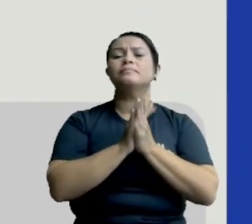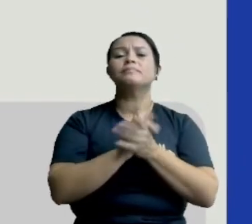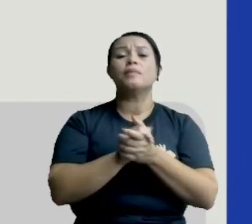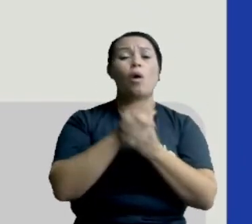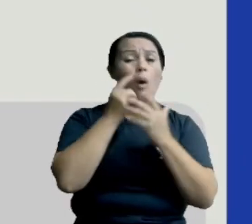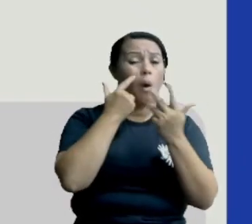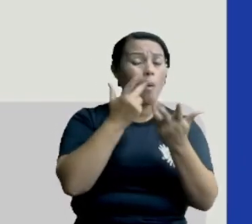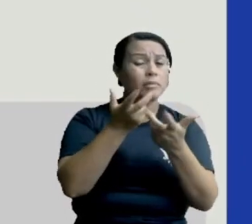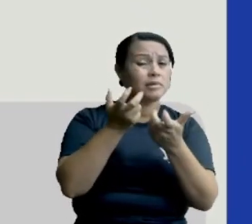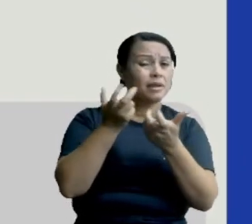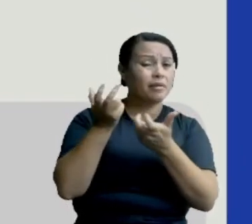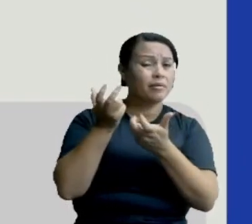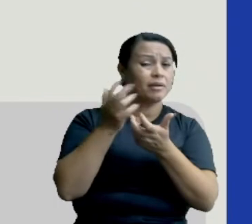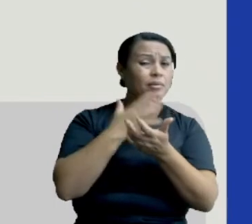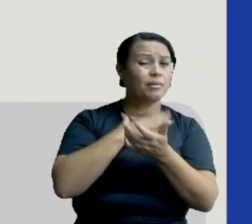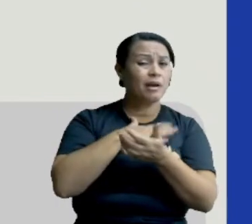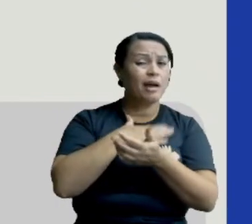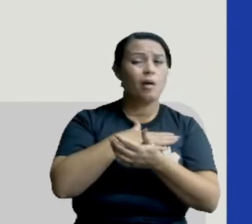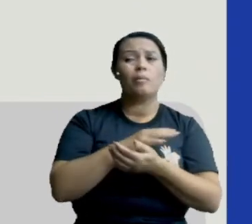Aqui, observa bem,